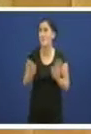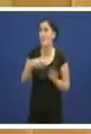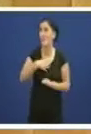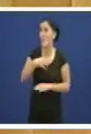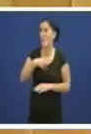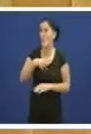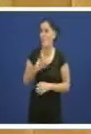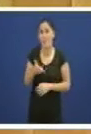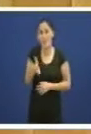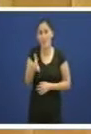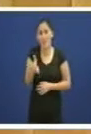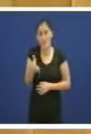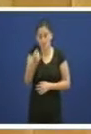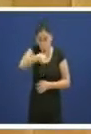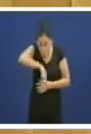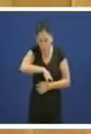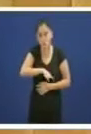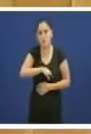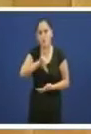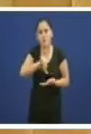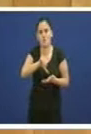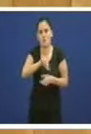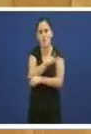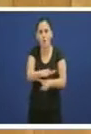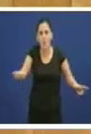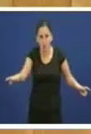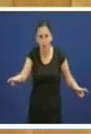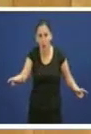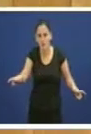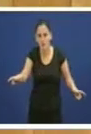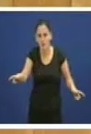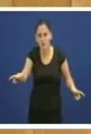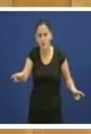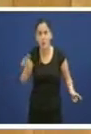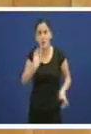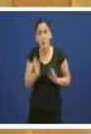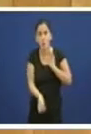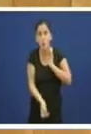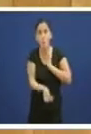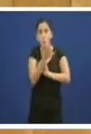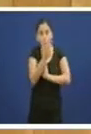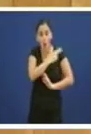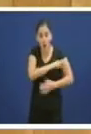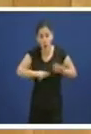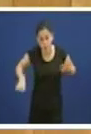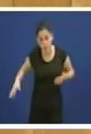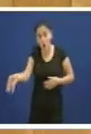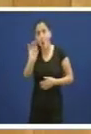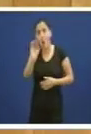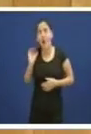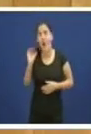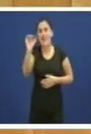dereito das nosas e dos nosos cidadáns se sean nacidos en Galiza ou estrangeiros e estrangeiras